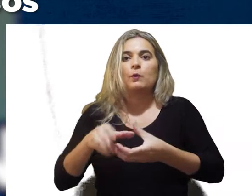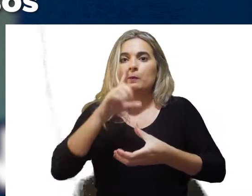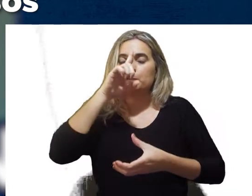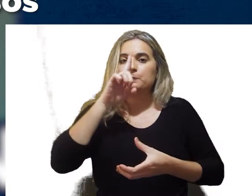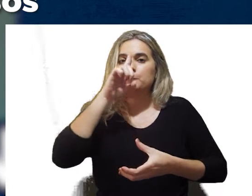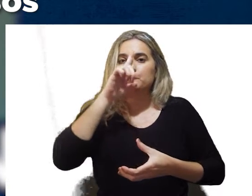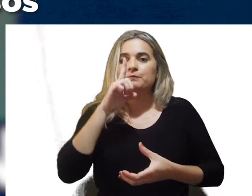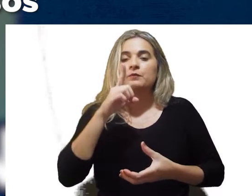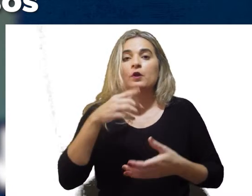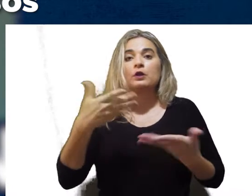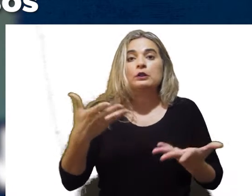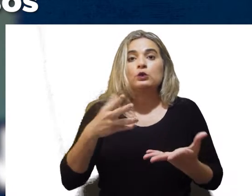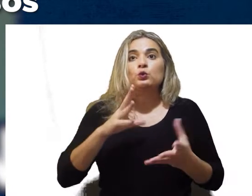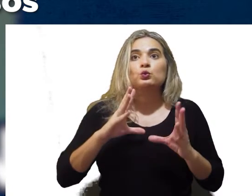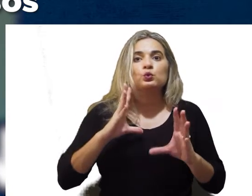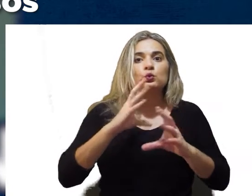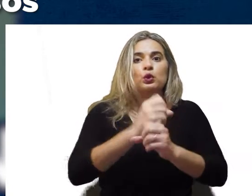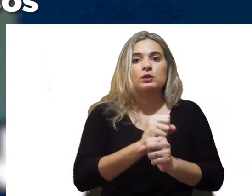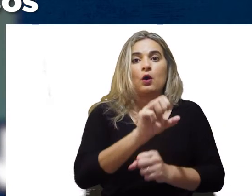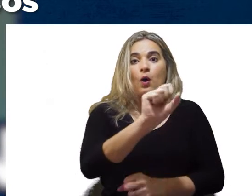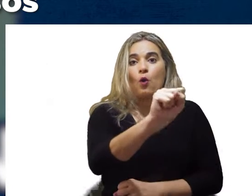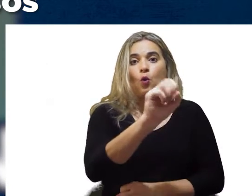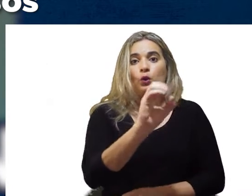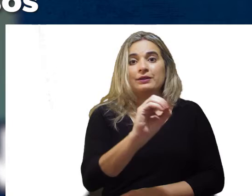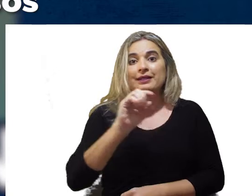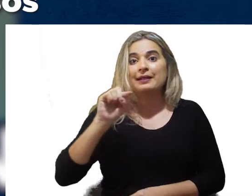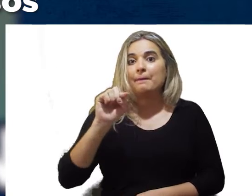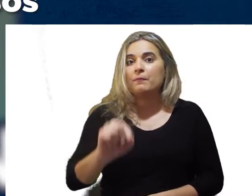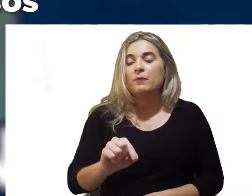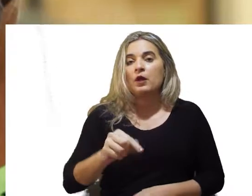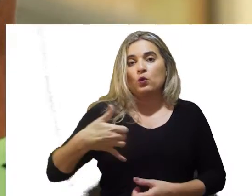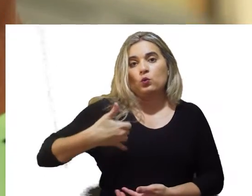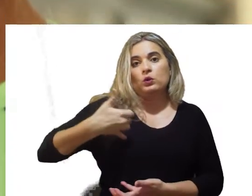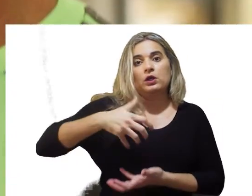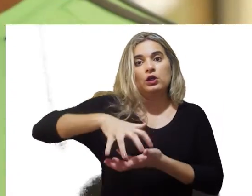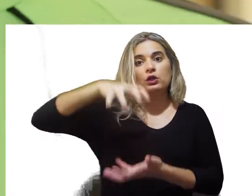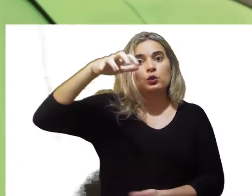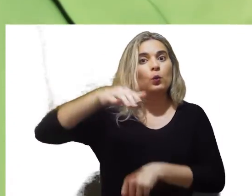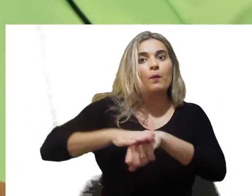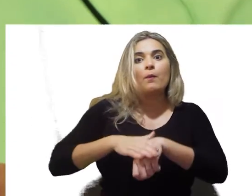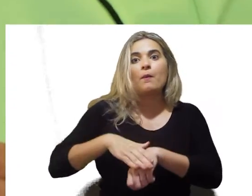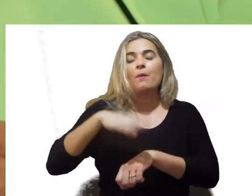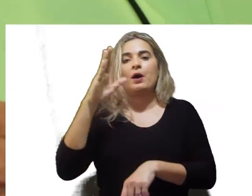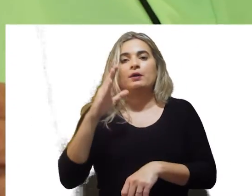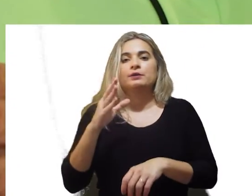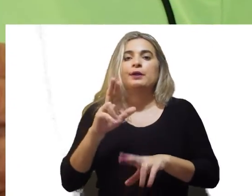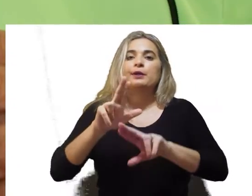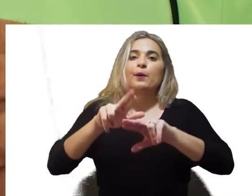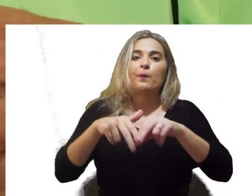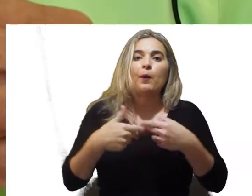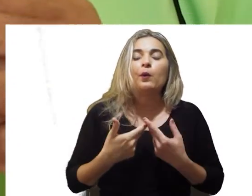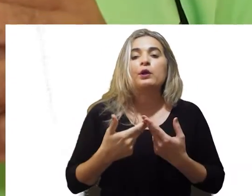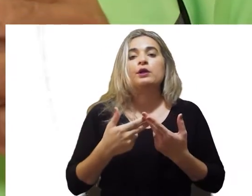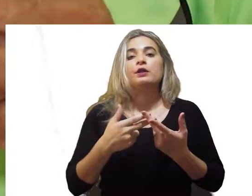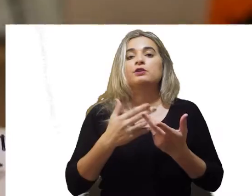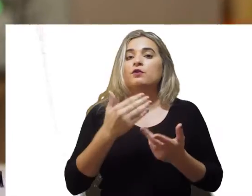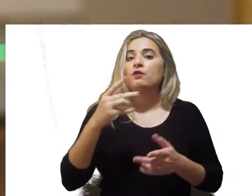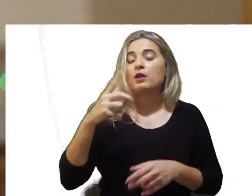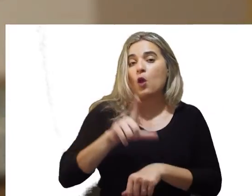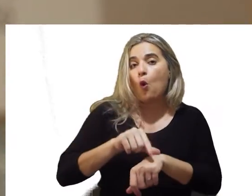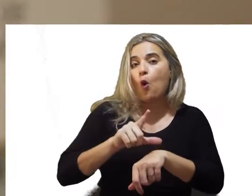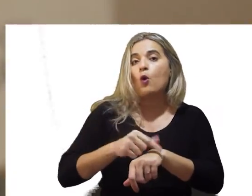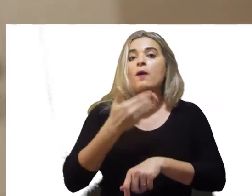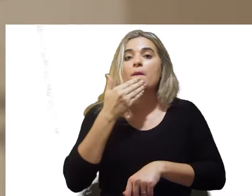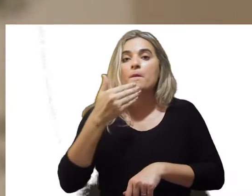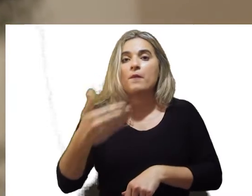números absolutos, são quase 80 mil idosos a mais neste ano. Por causa da pandemia, nestas eleições, os idosos terão